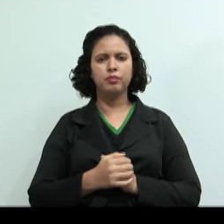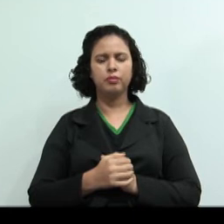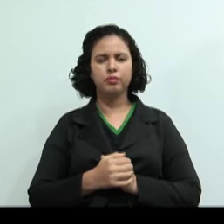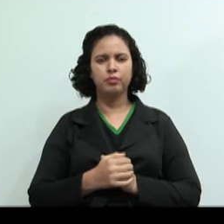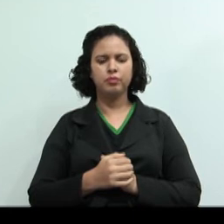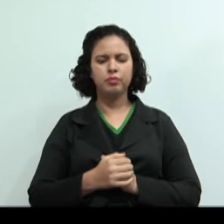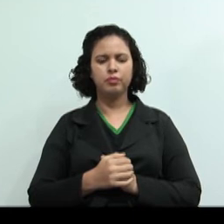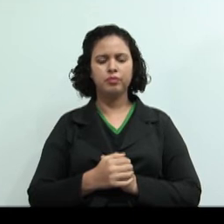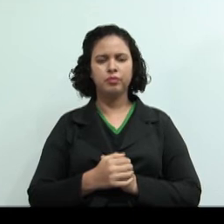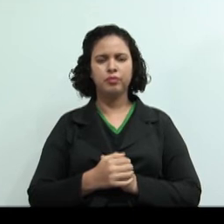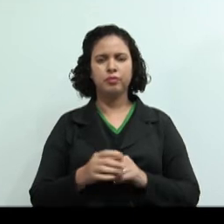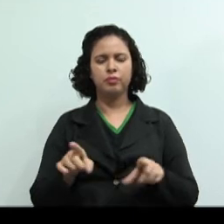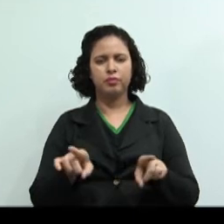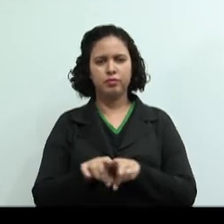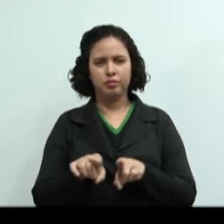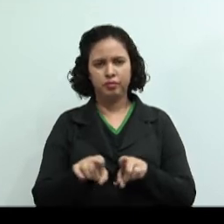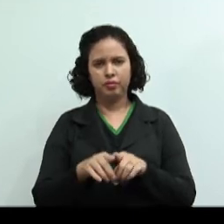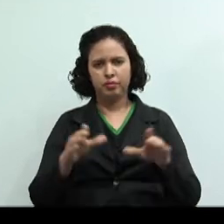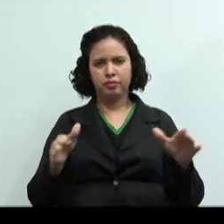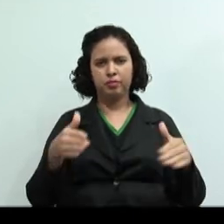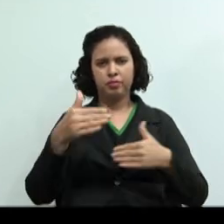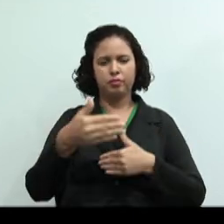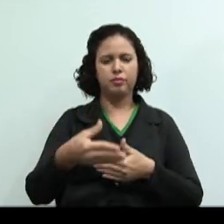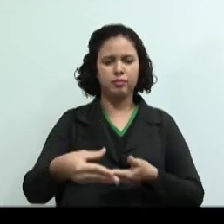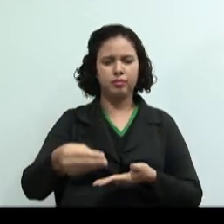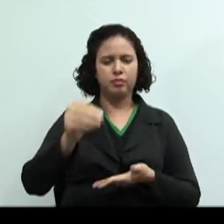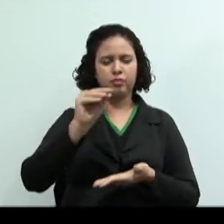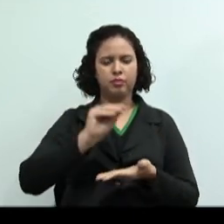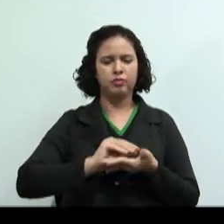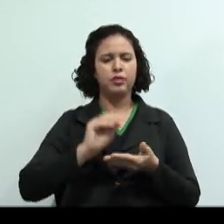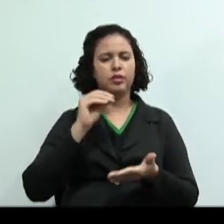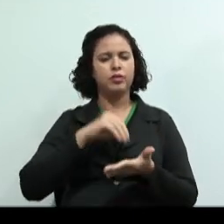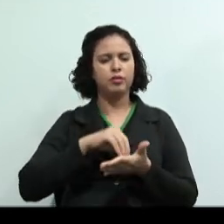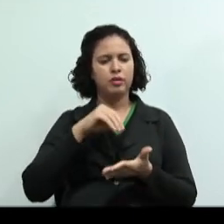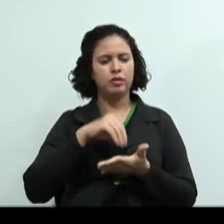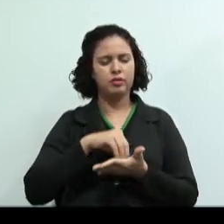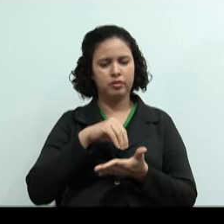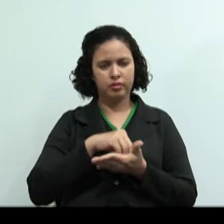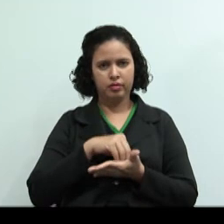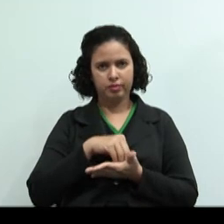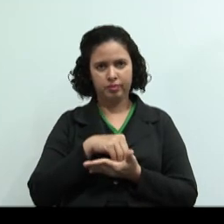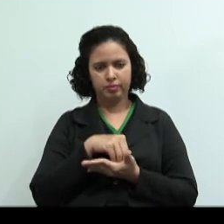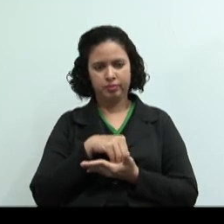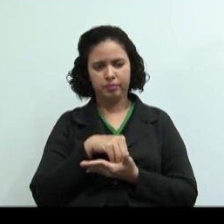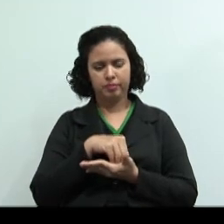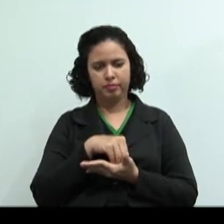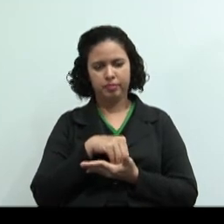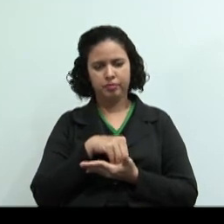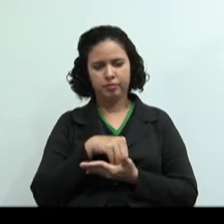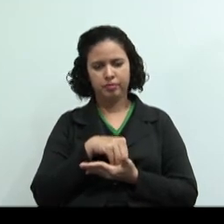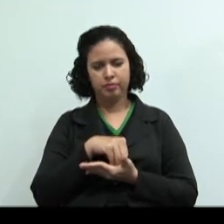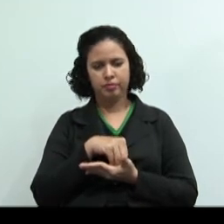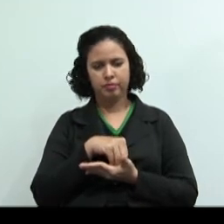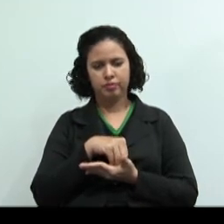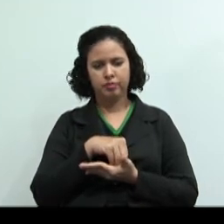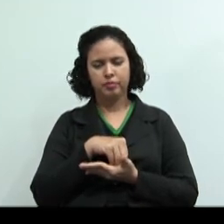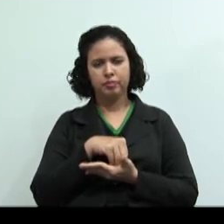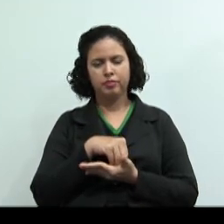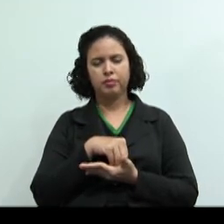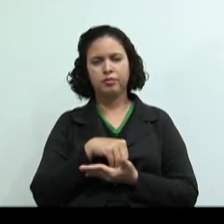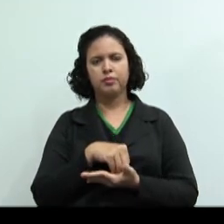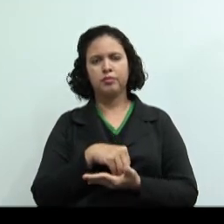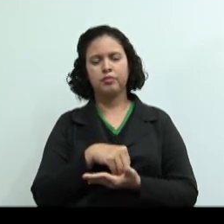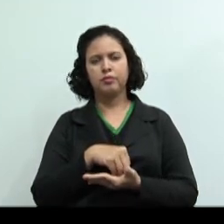Ah, tá. Embalagens de produção está faltando aqui na... Embalagens de produção,